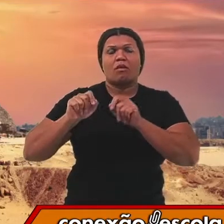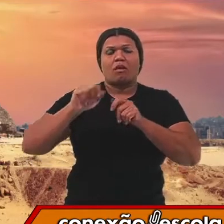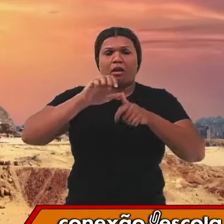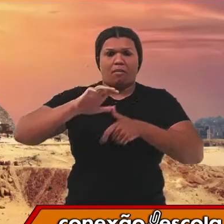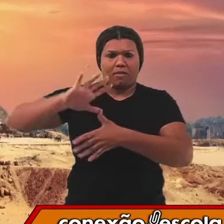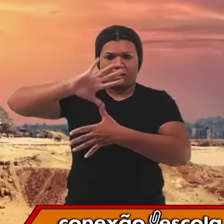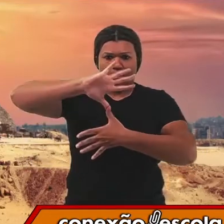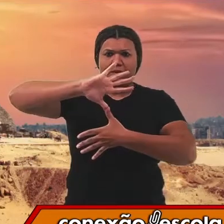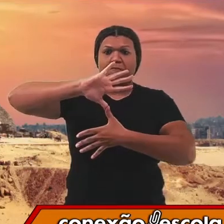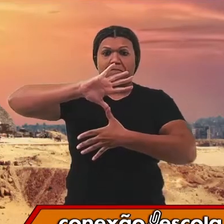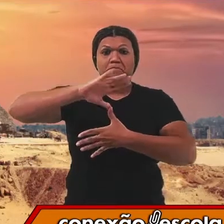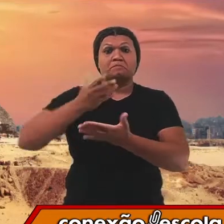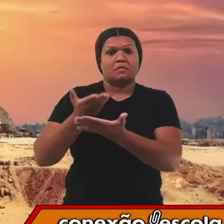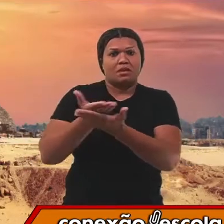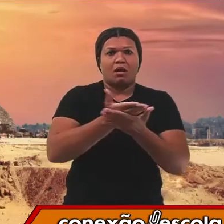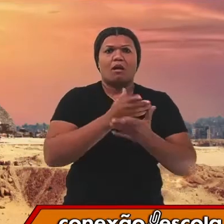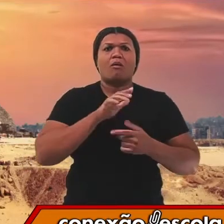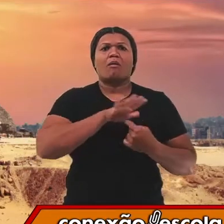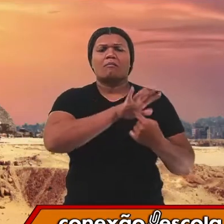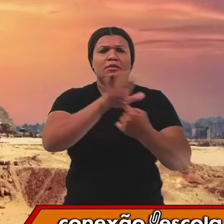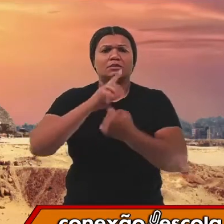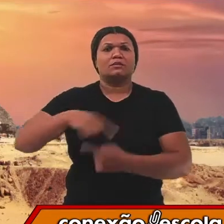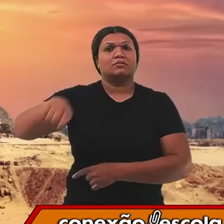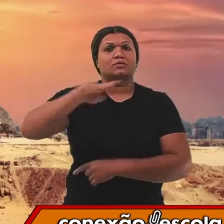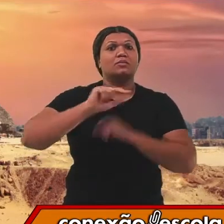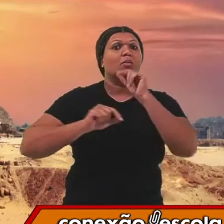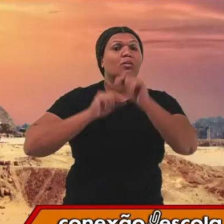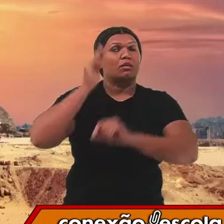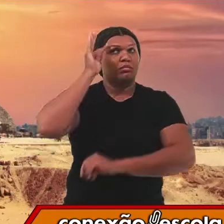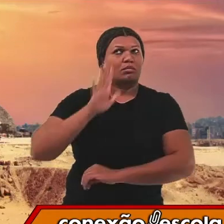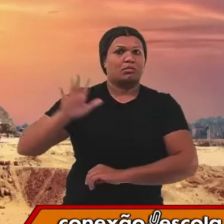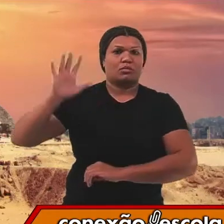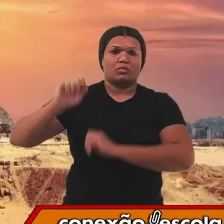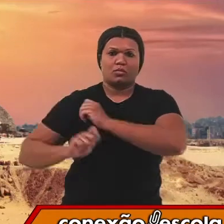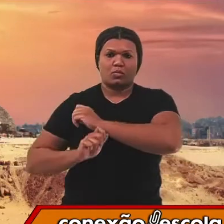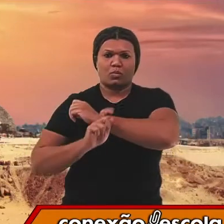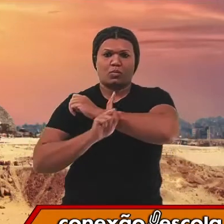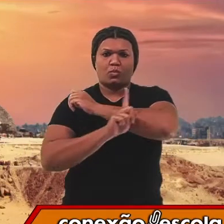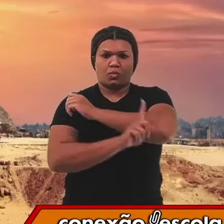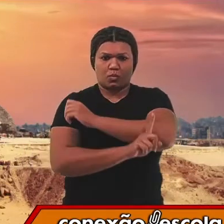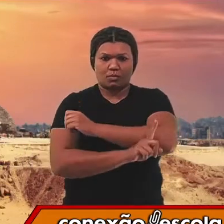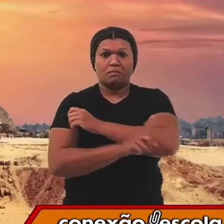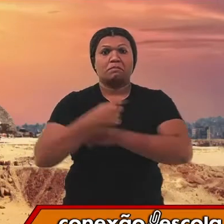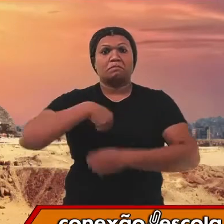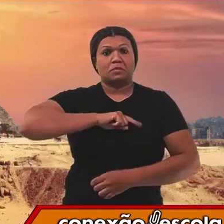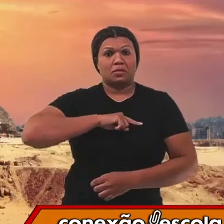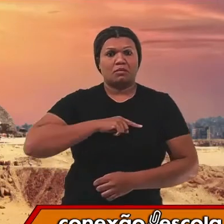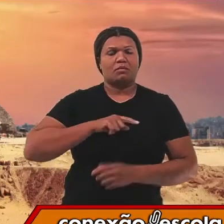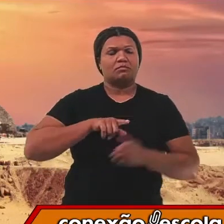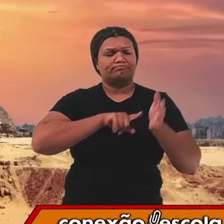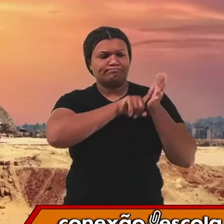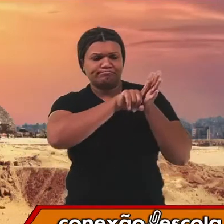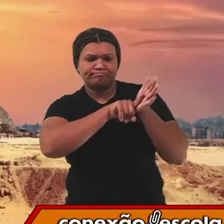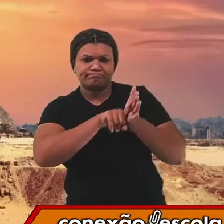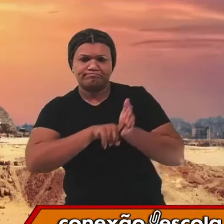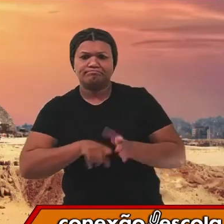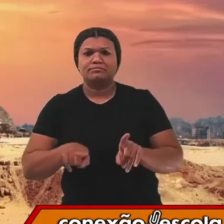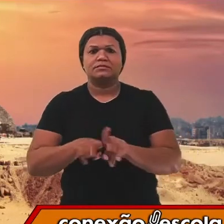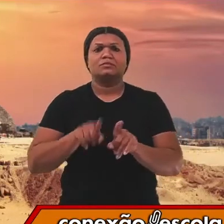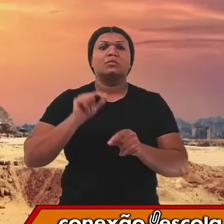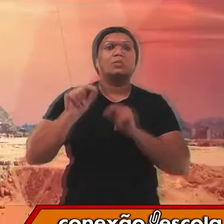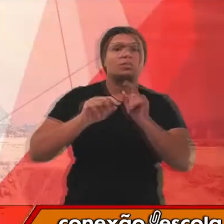apresentará para vocês justamente a teoria da evolução e nós vamos analisar também na